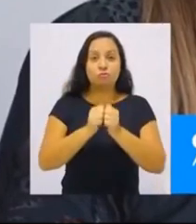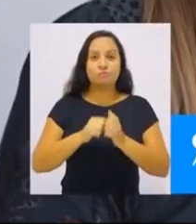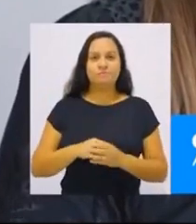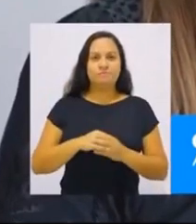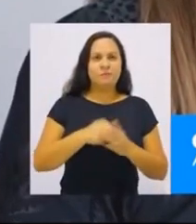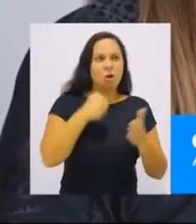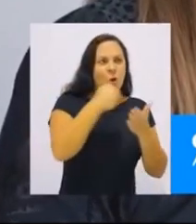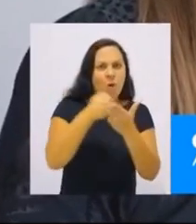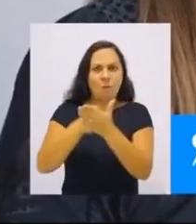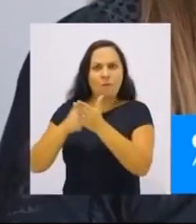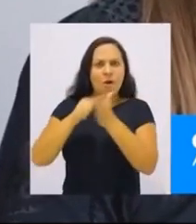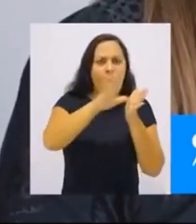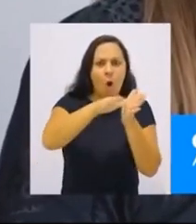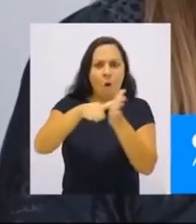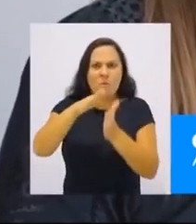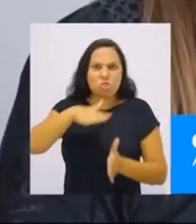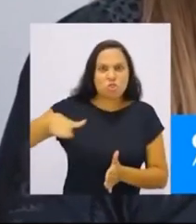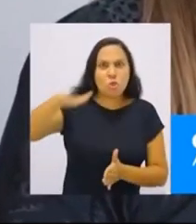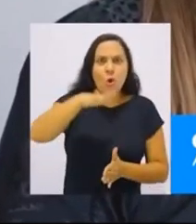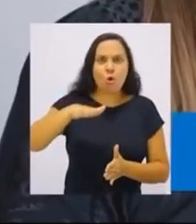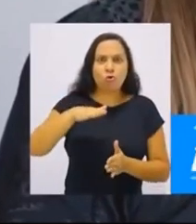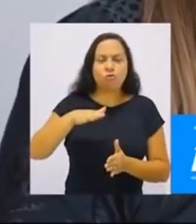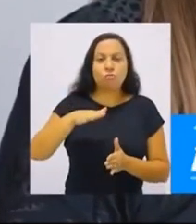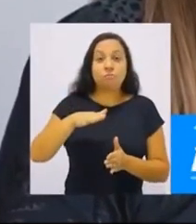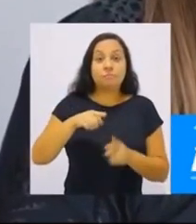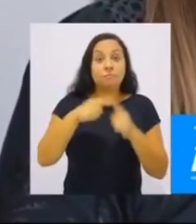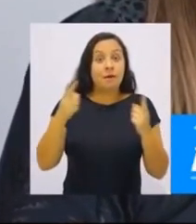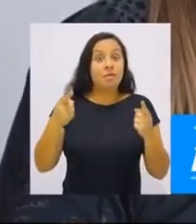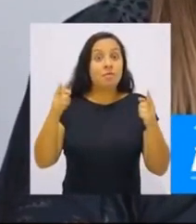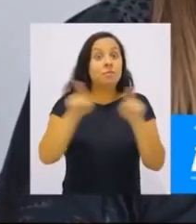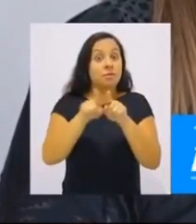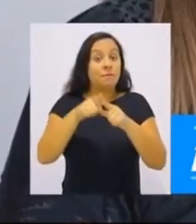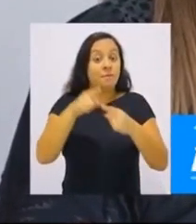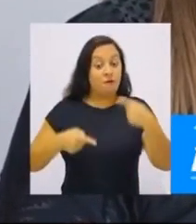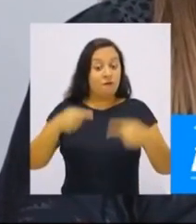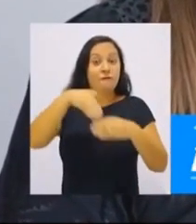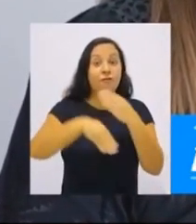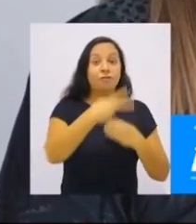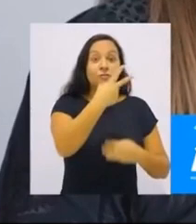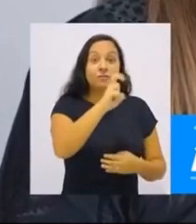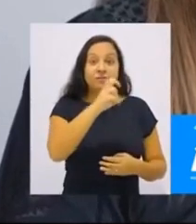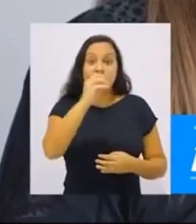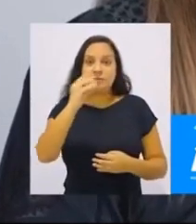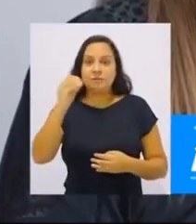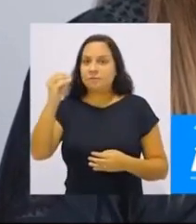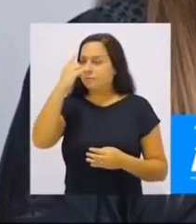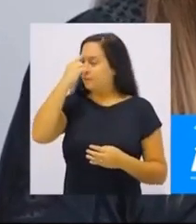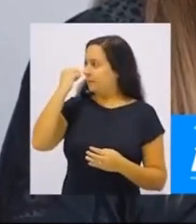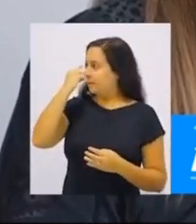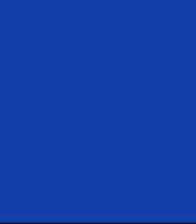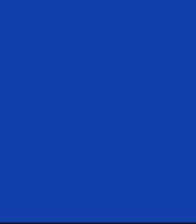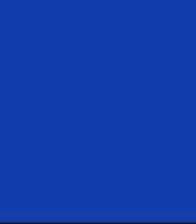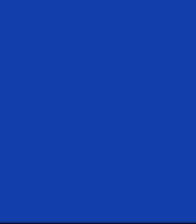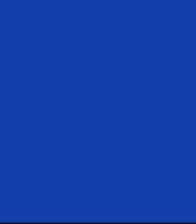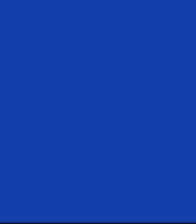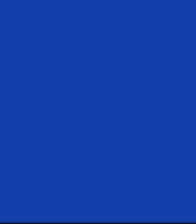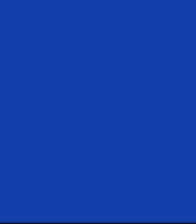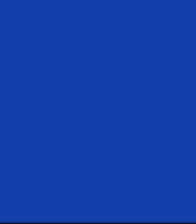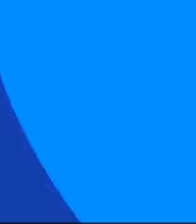corrupção é dever de todos, sobretudo dos que abraçam a vida pública. Para a deputada Estadual, Mariana Prado, 25 mil, Condória governadora e Alquime presidente.